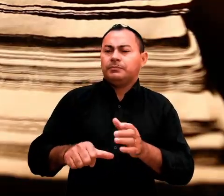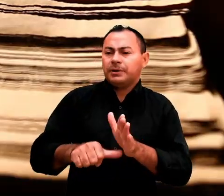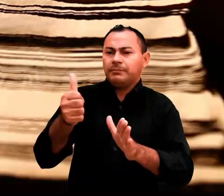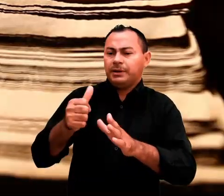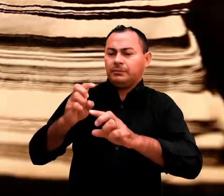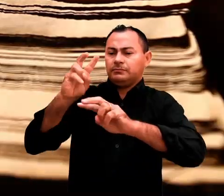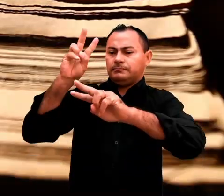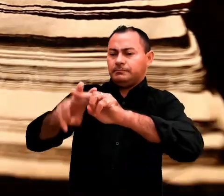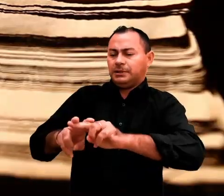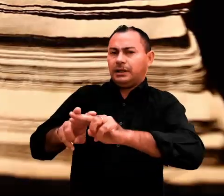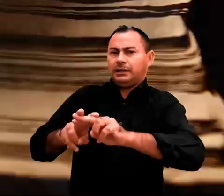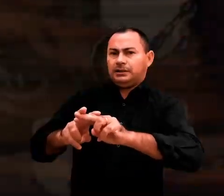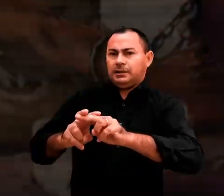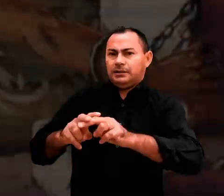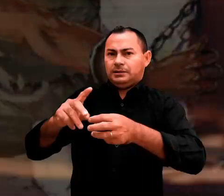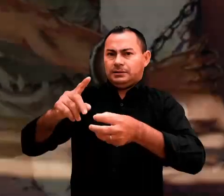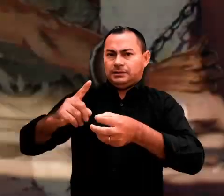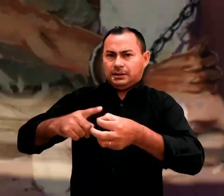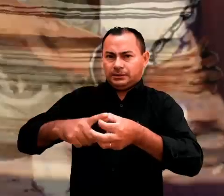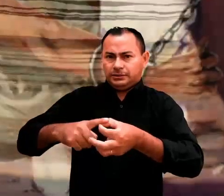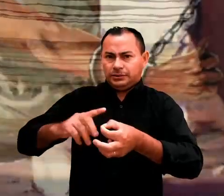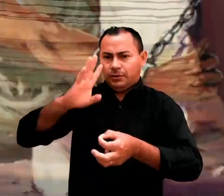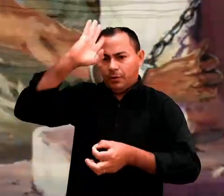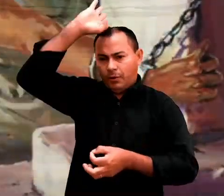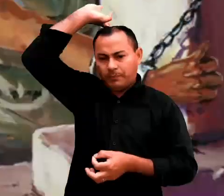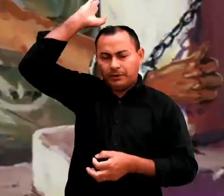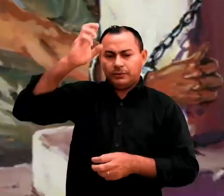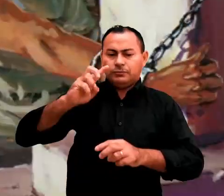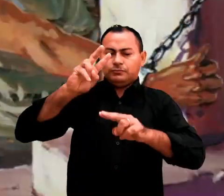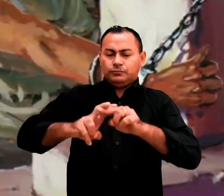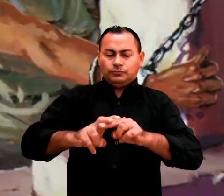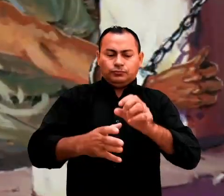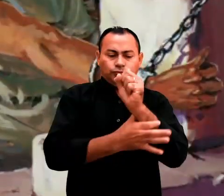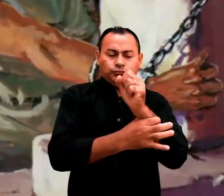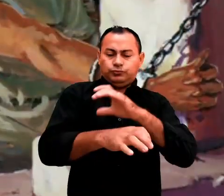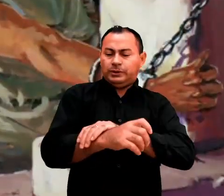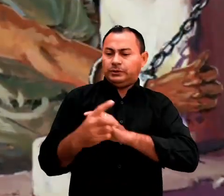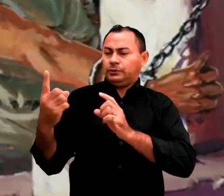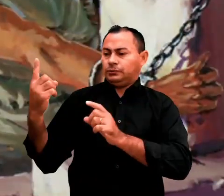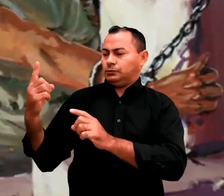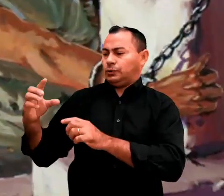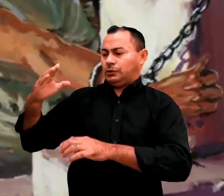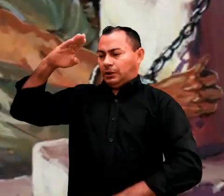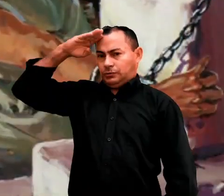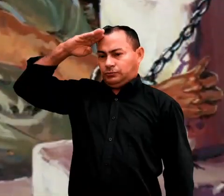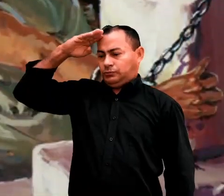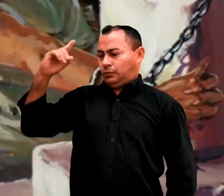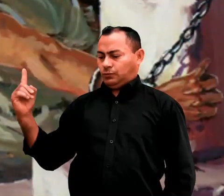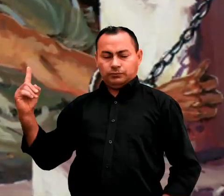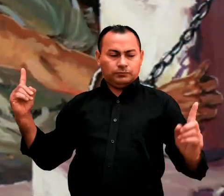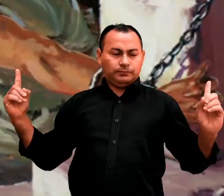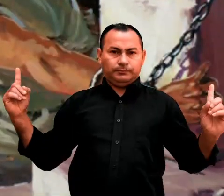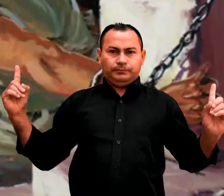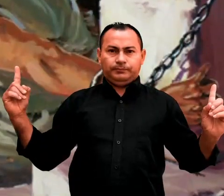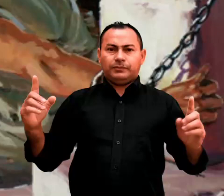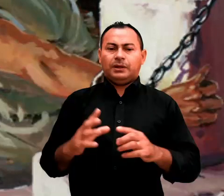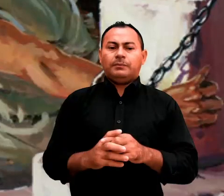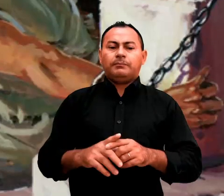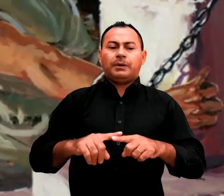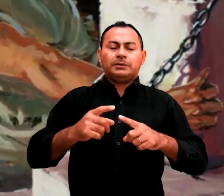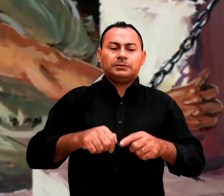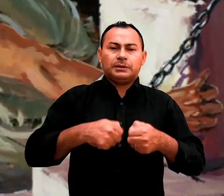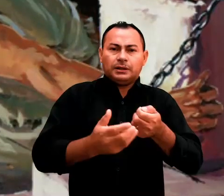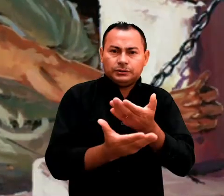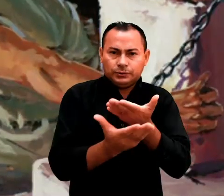encarceramento em Roma, Paulo ficou acorrentado entre dois soldados romanos, mas com licença, para dar